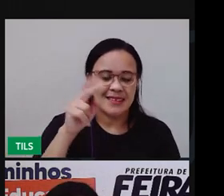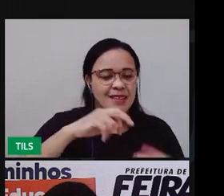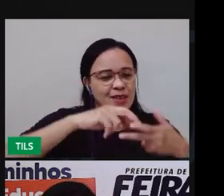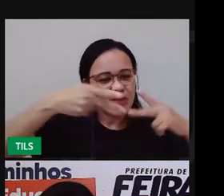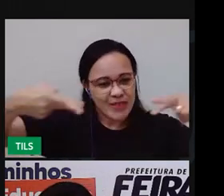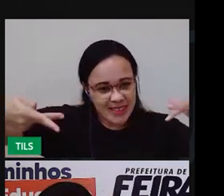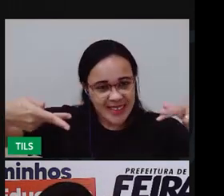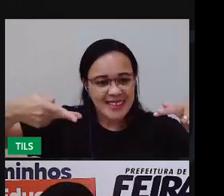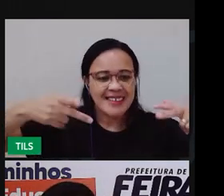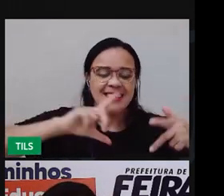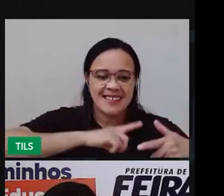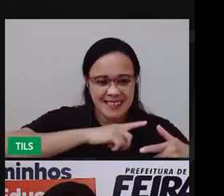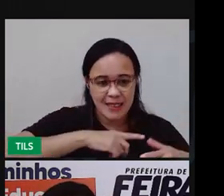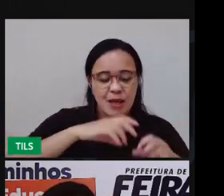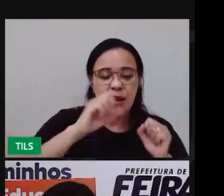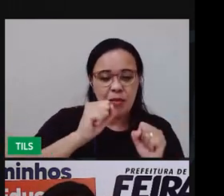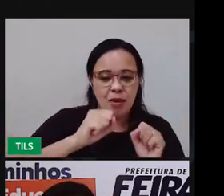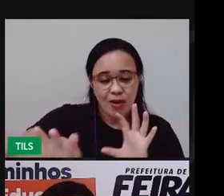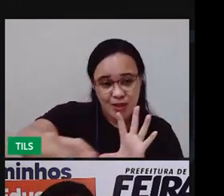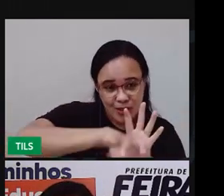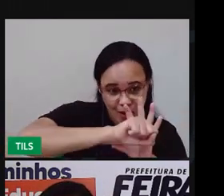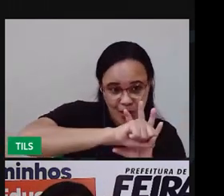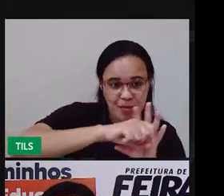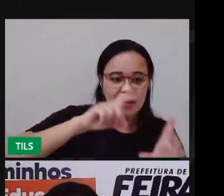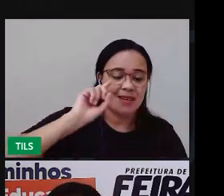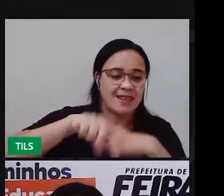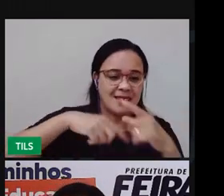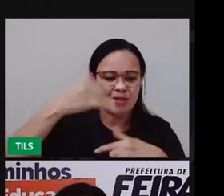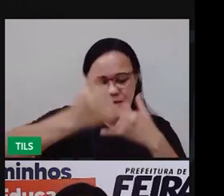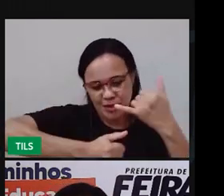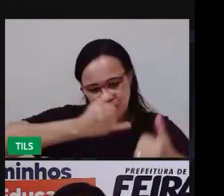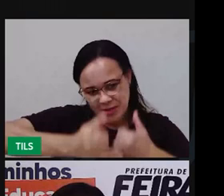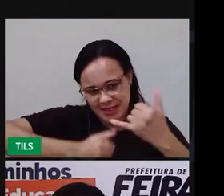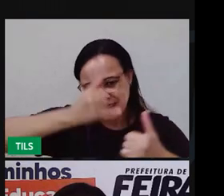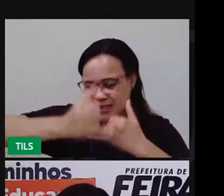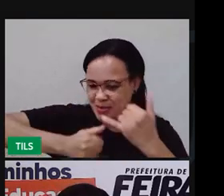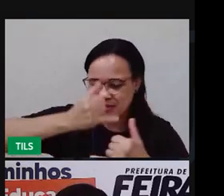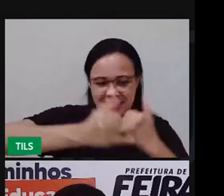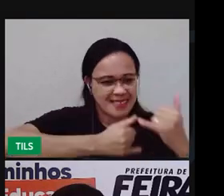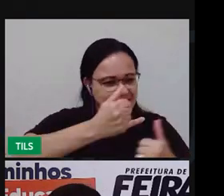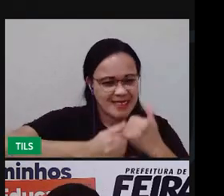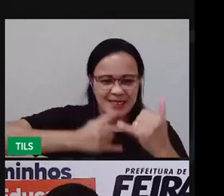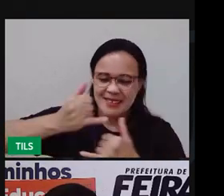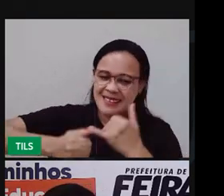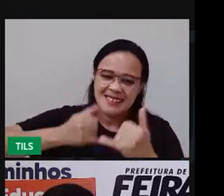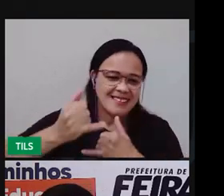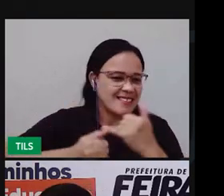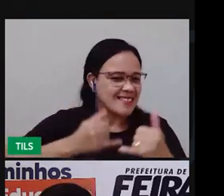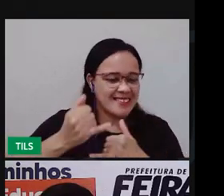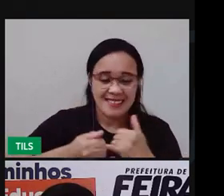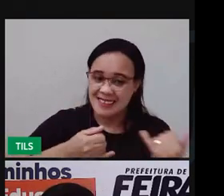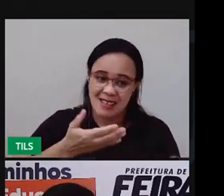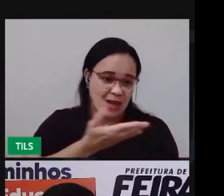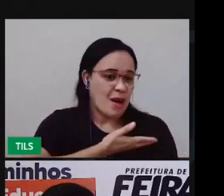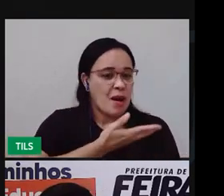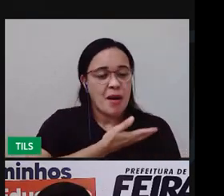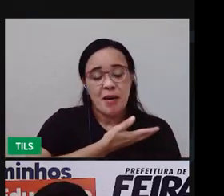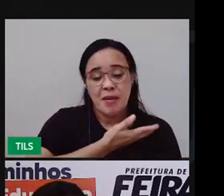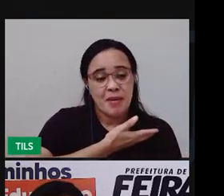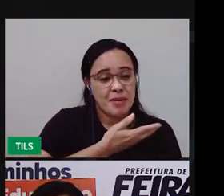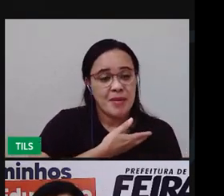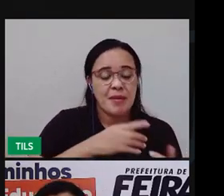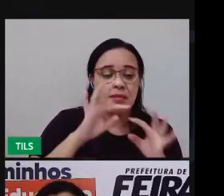Você pode copiar e continuar aí brincando, jogando com os seus colegas, os seus familiares.